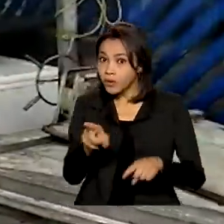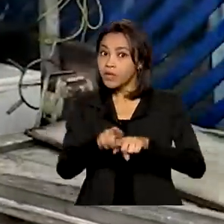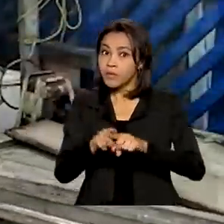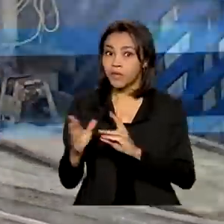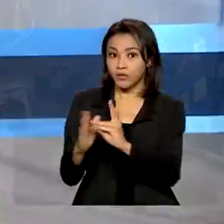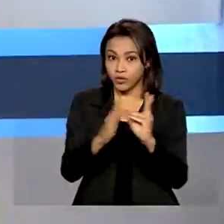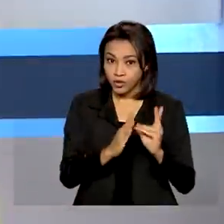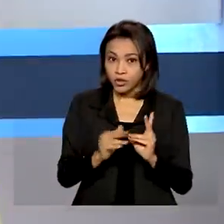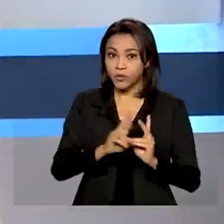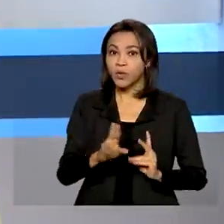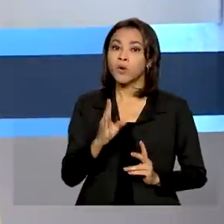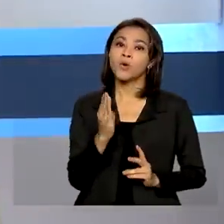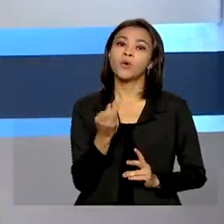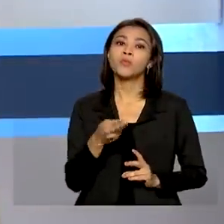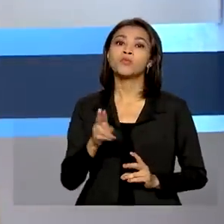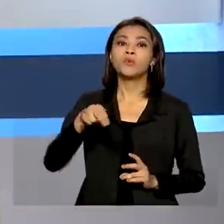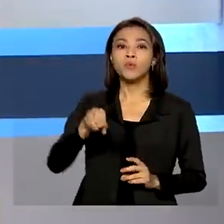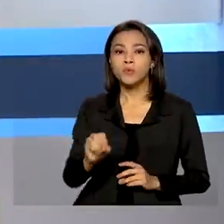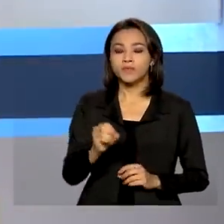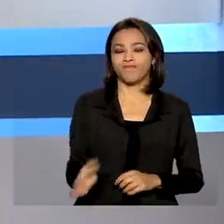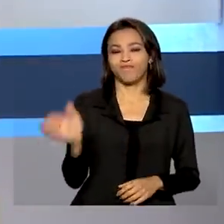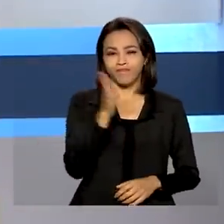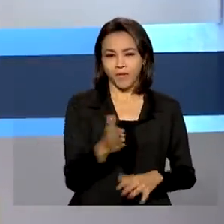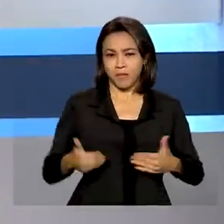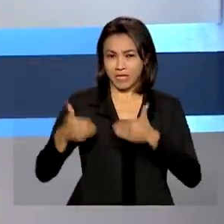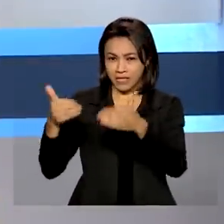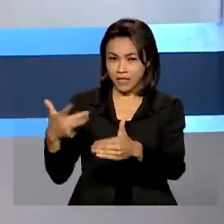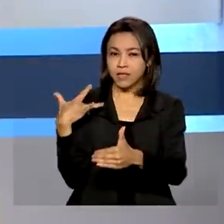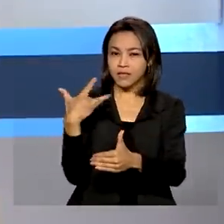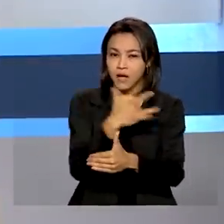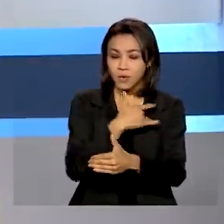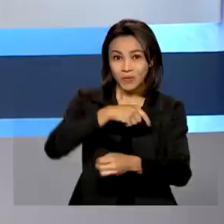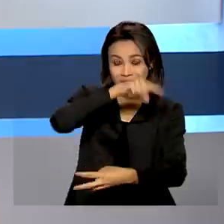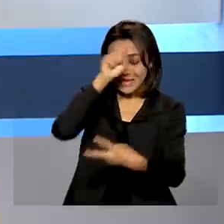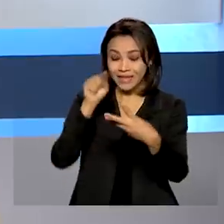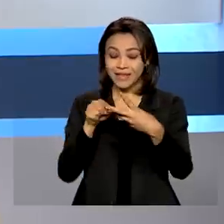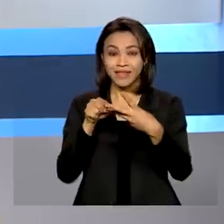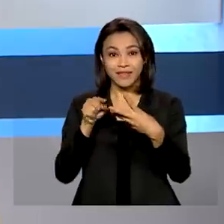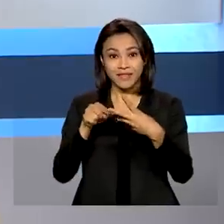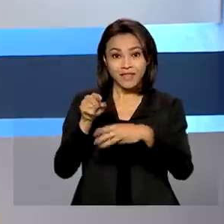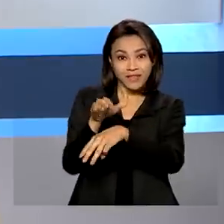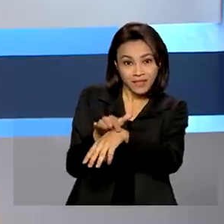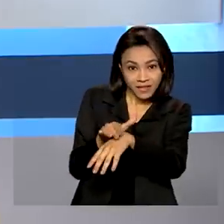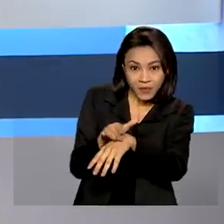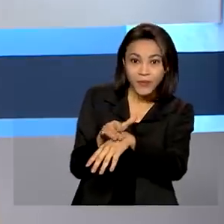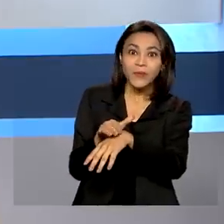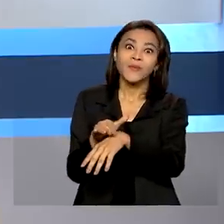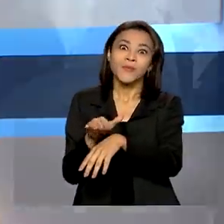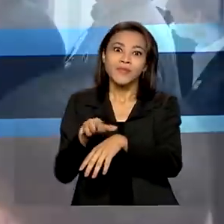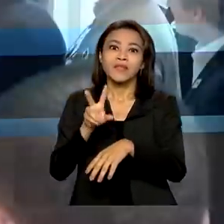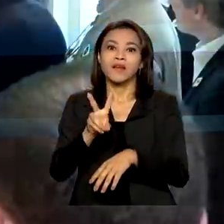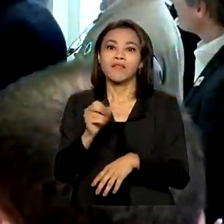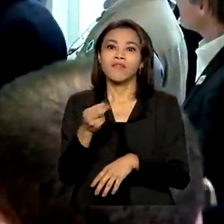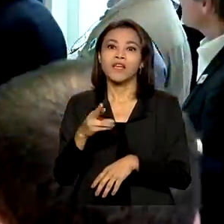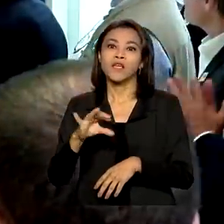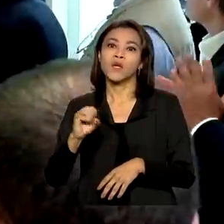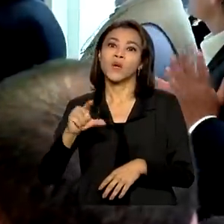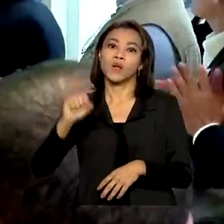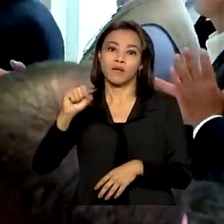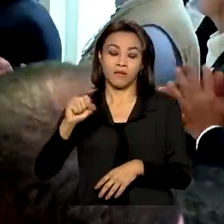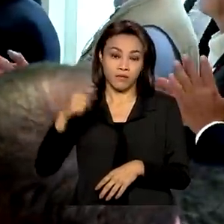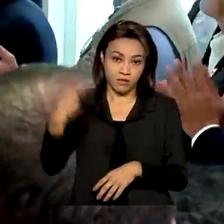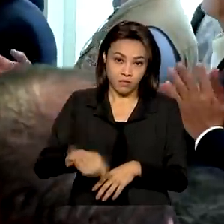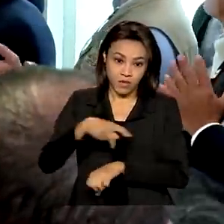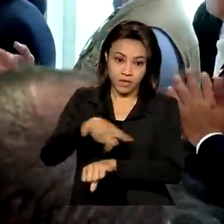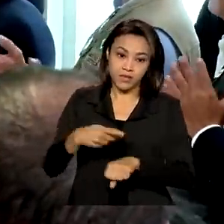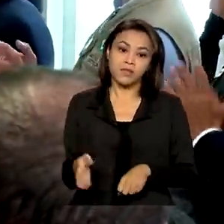Pereira. Ministério da Saúde confirma terceiro caso da manquim pox no país. Presidente Bolsonaro inaugura